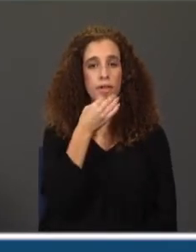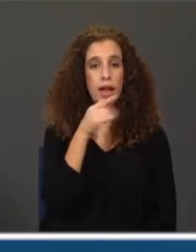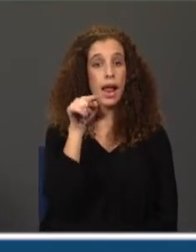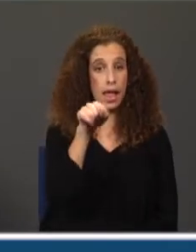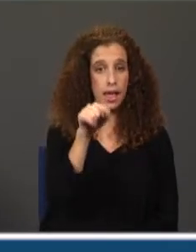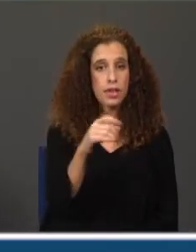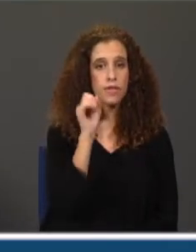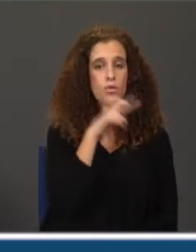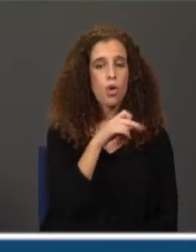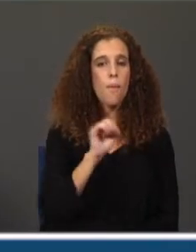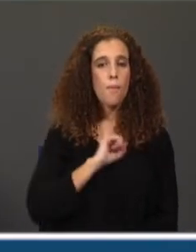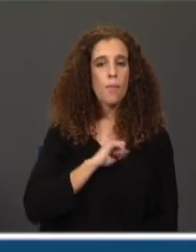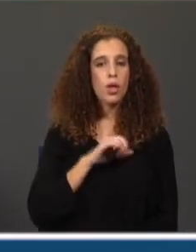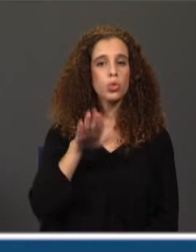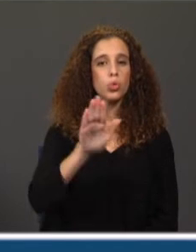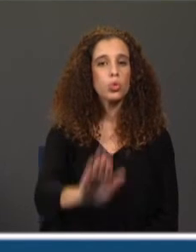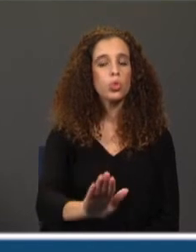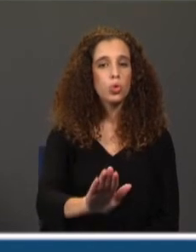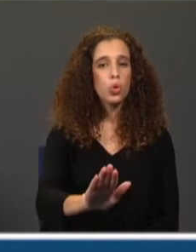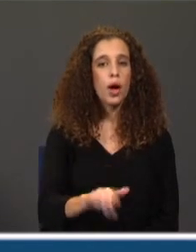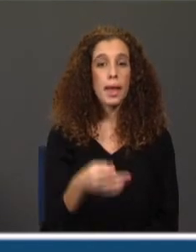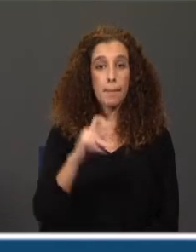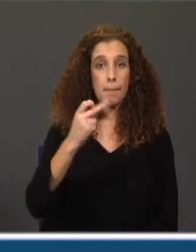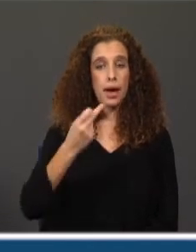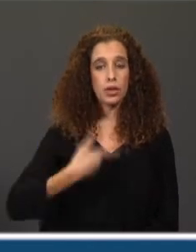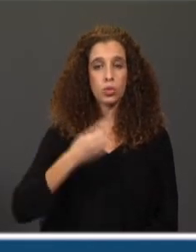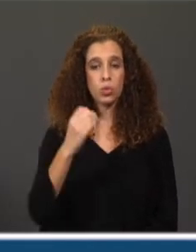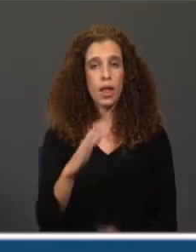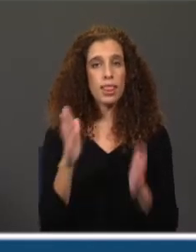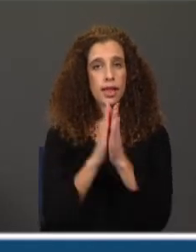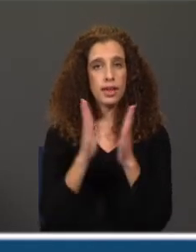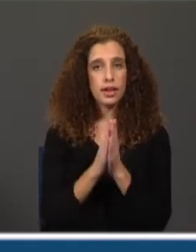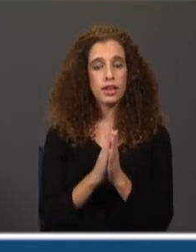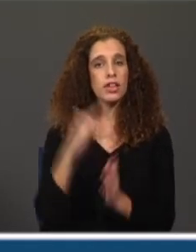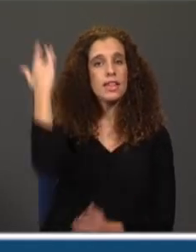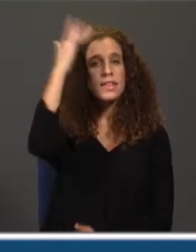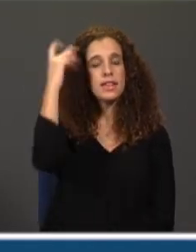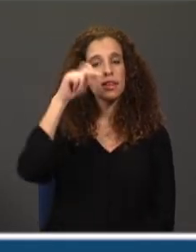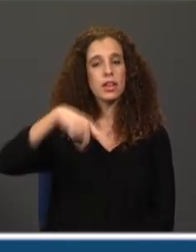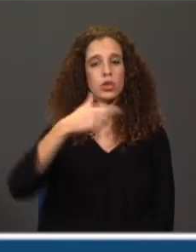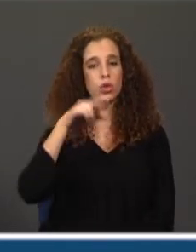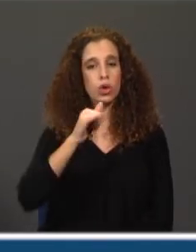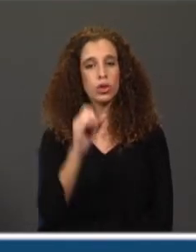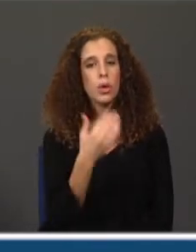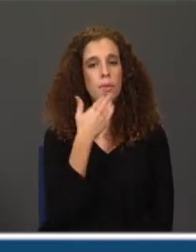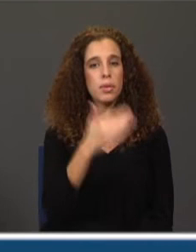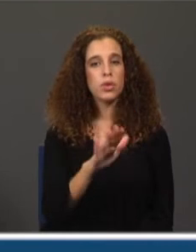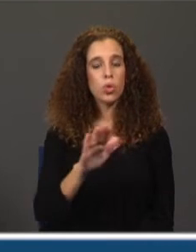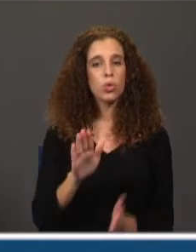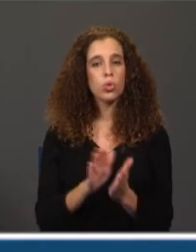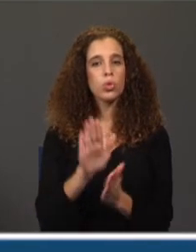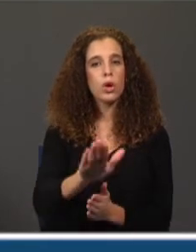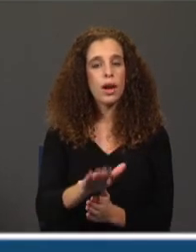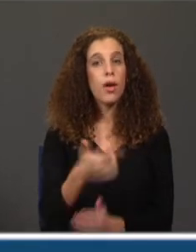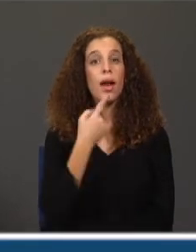o meu avô tocou no túmulo com a mão, aí em pádua, na Igreja de Santo António, e mandou-me tocar no túmulo com a mão. Olha a